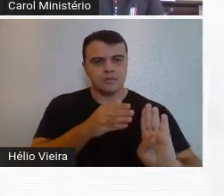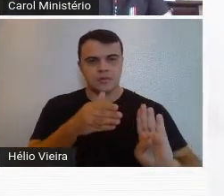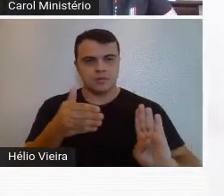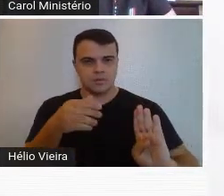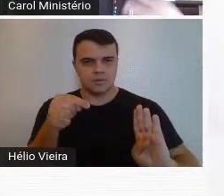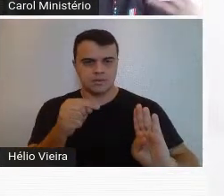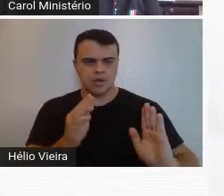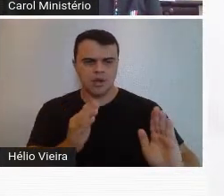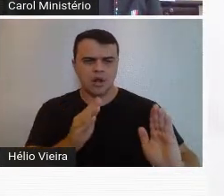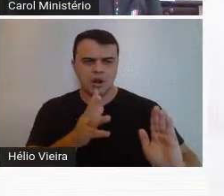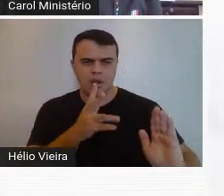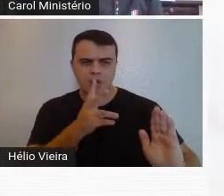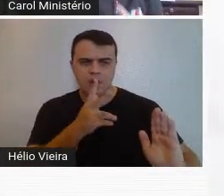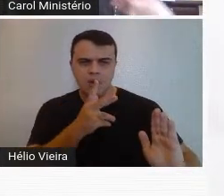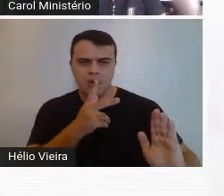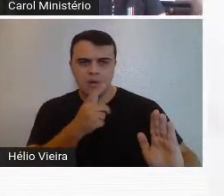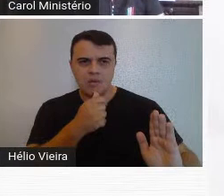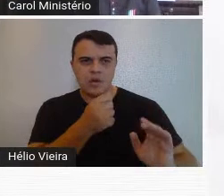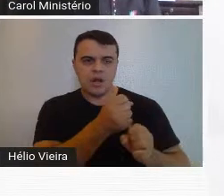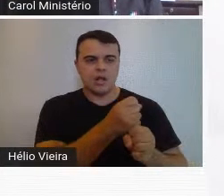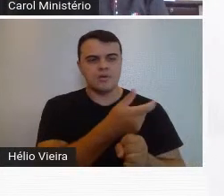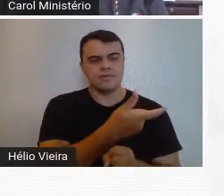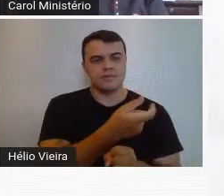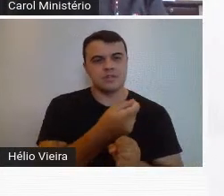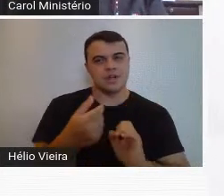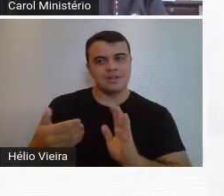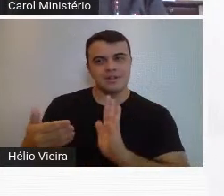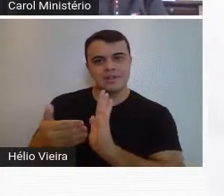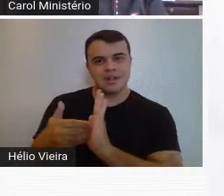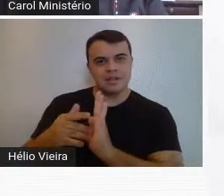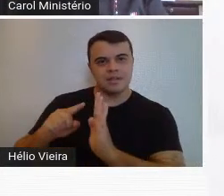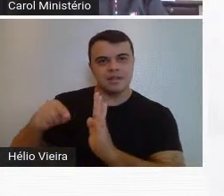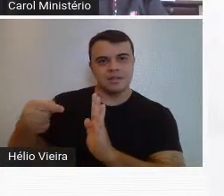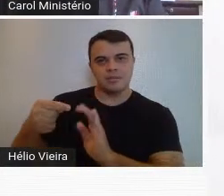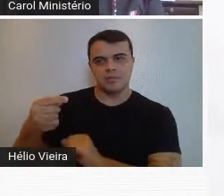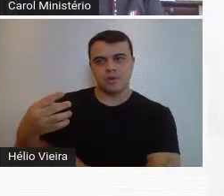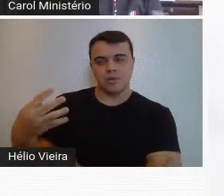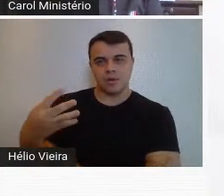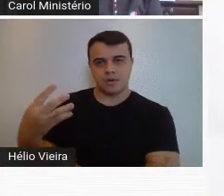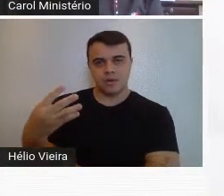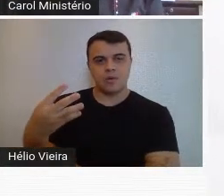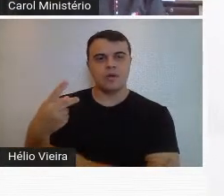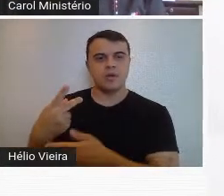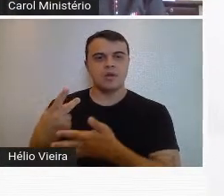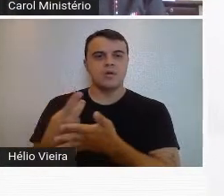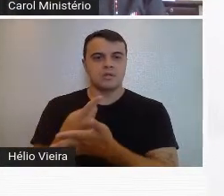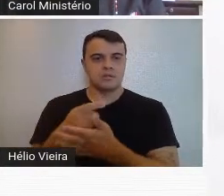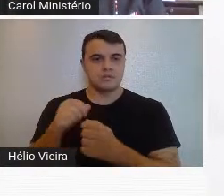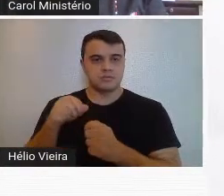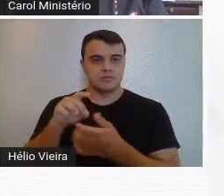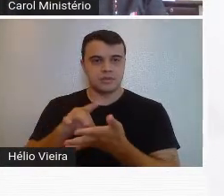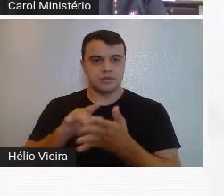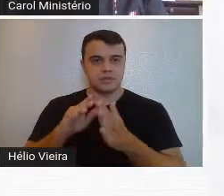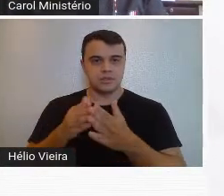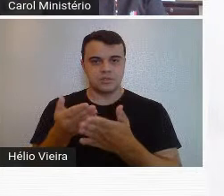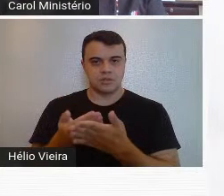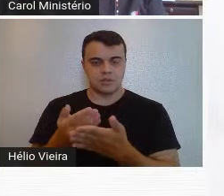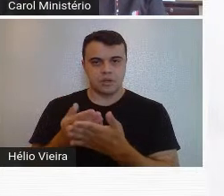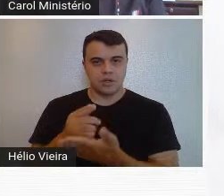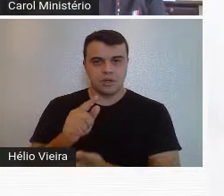processo longo que vai da década de 20 até depois da exposição de 44, e a consolidação mesmo da Escola Guiar na